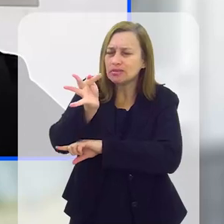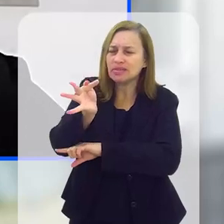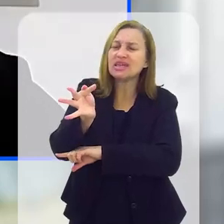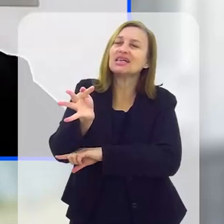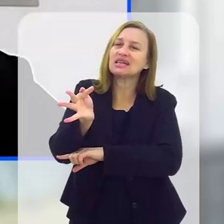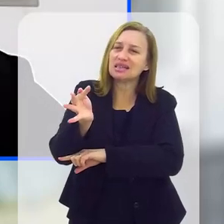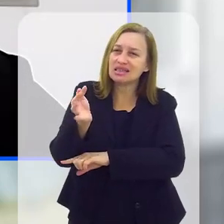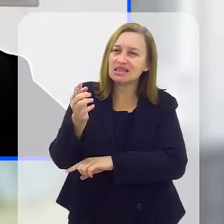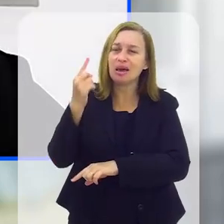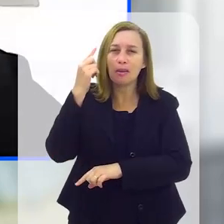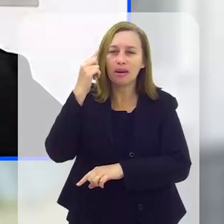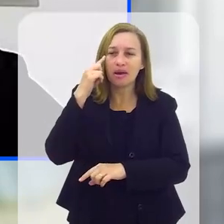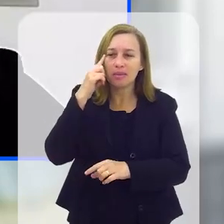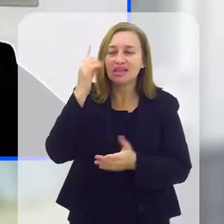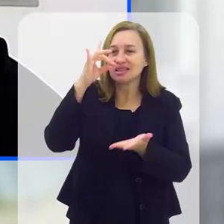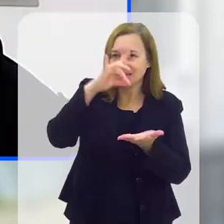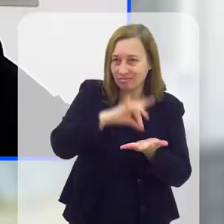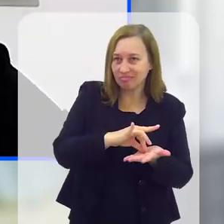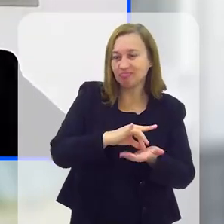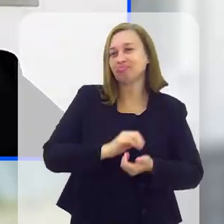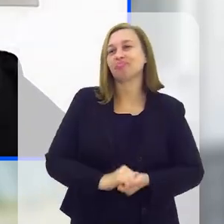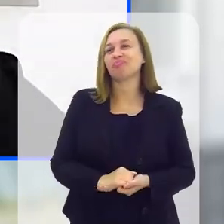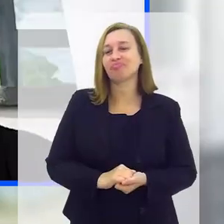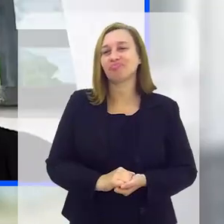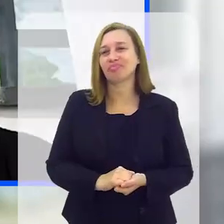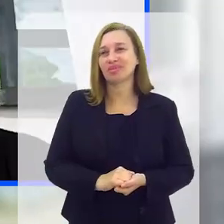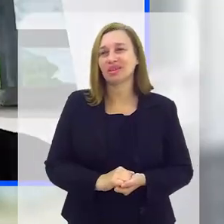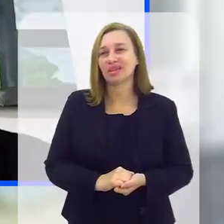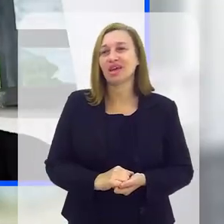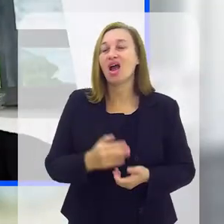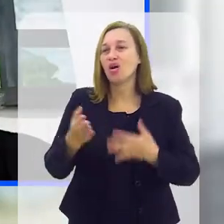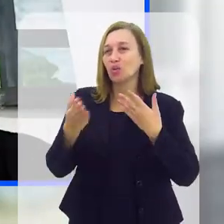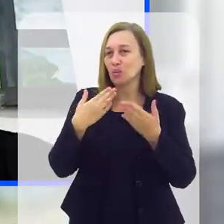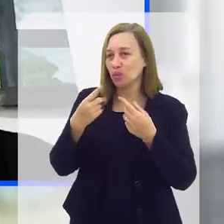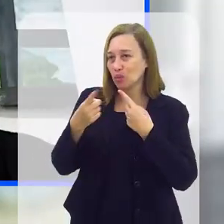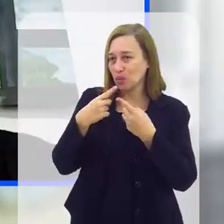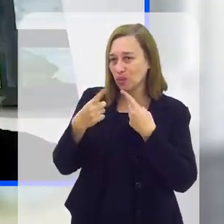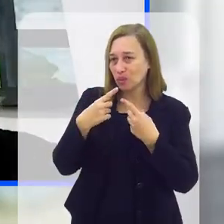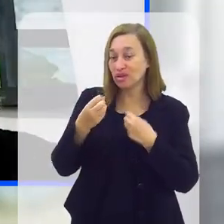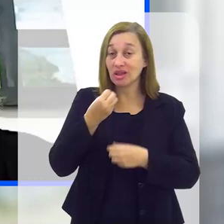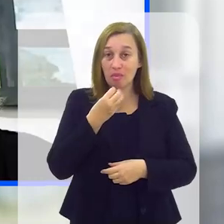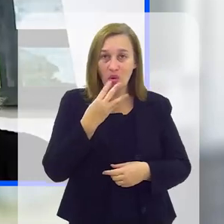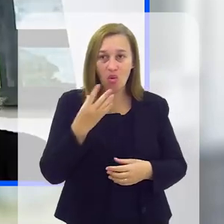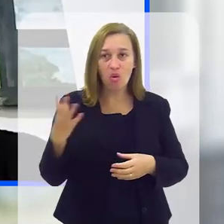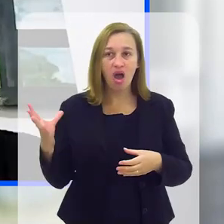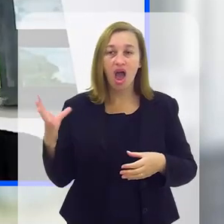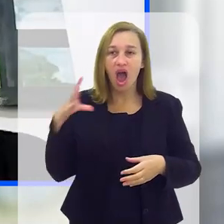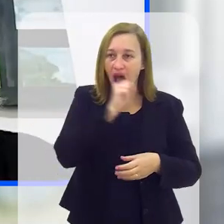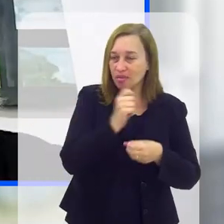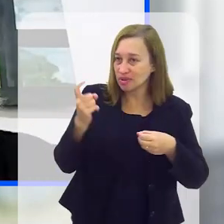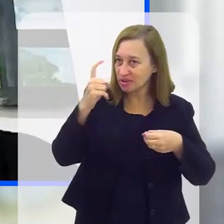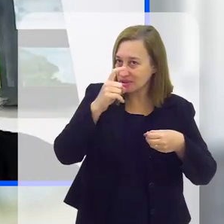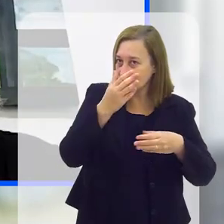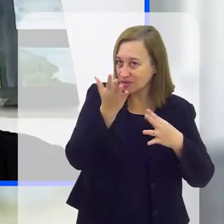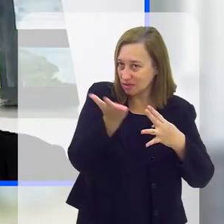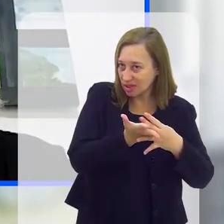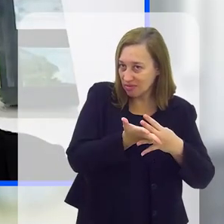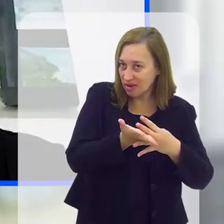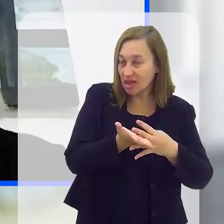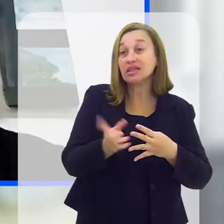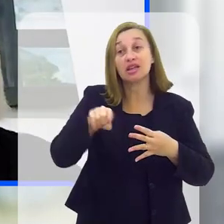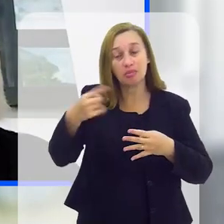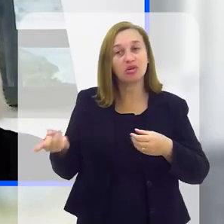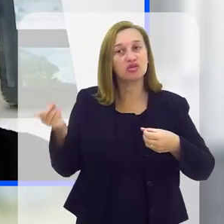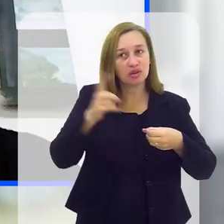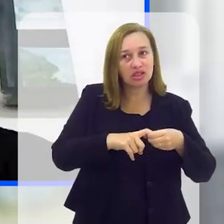pautada numa realidade. Pois é. O bate-papo está muito bom. A gente vai fazer um rápido intervalo. E